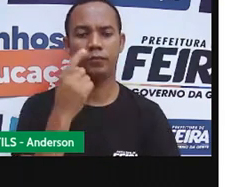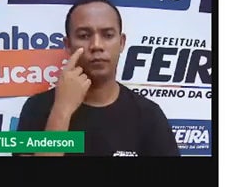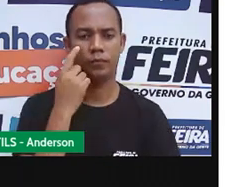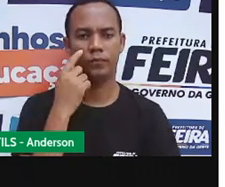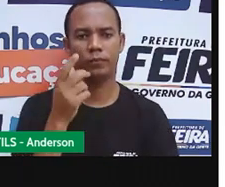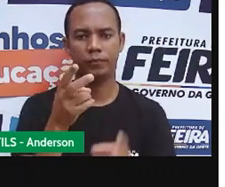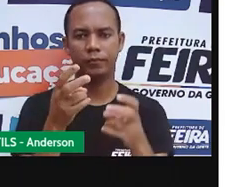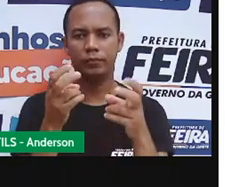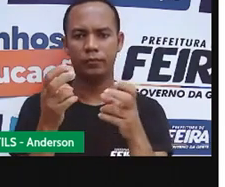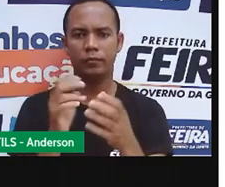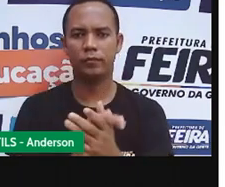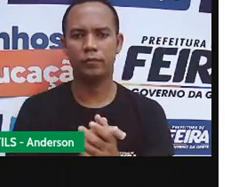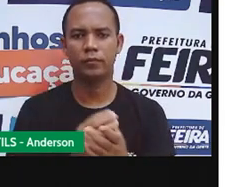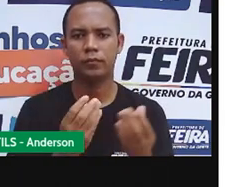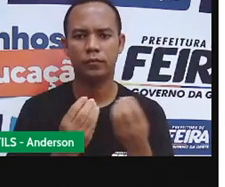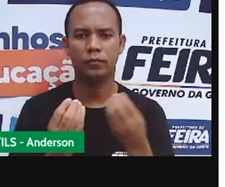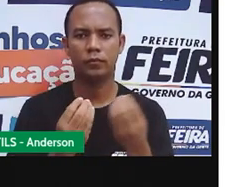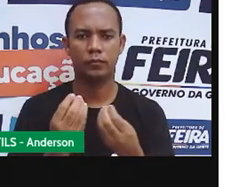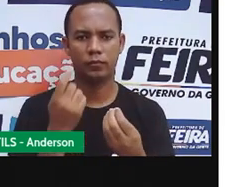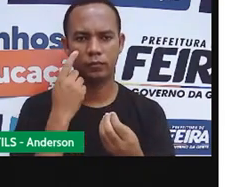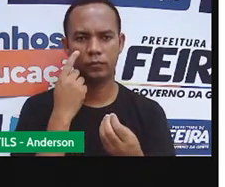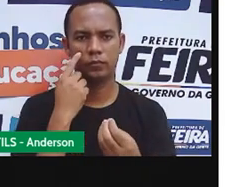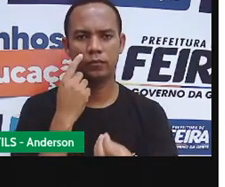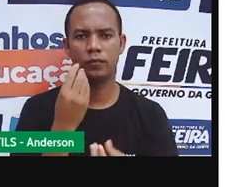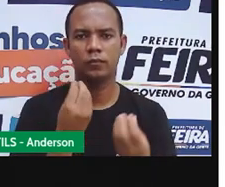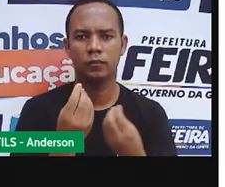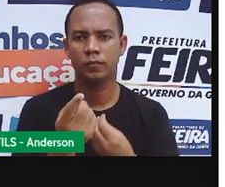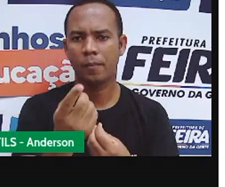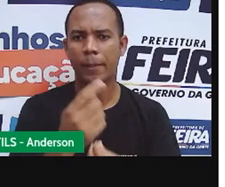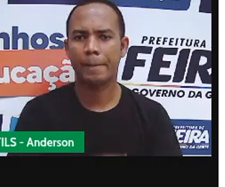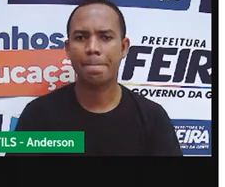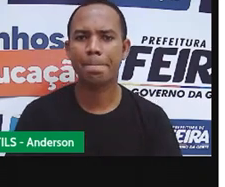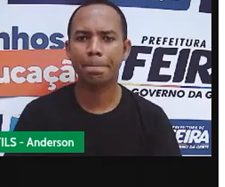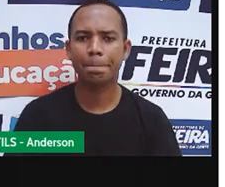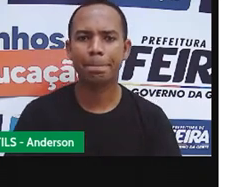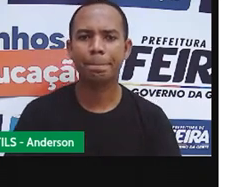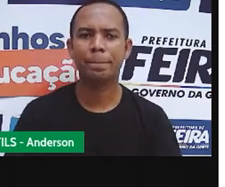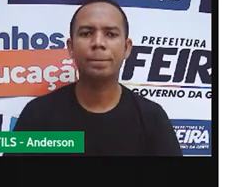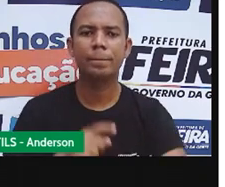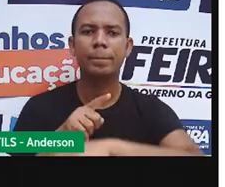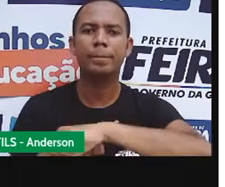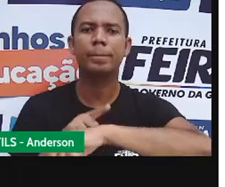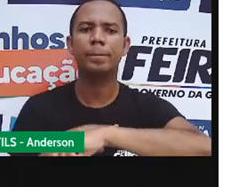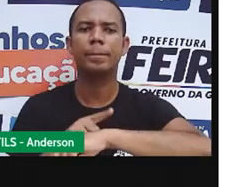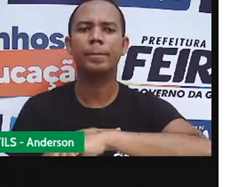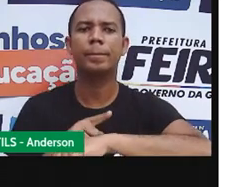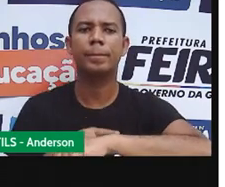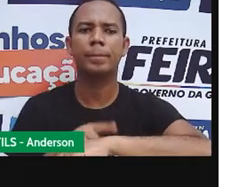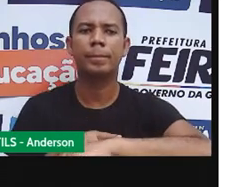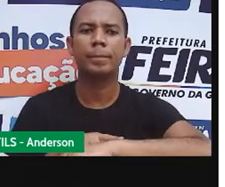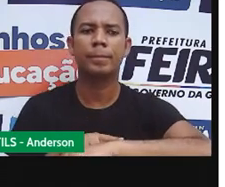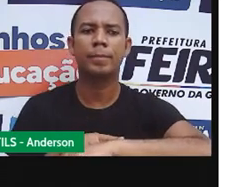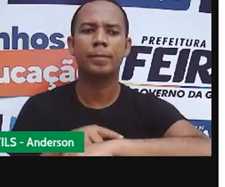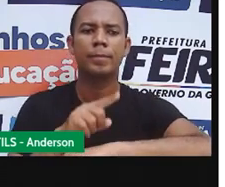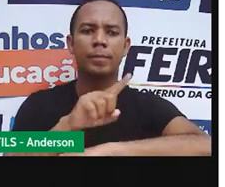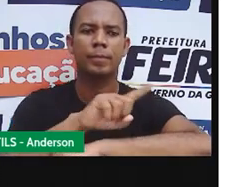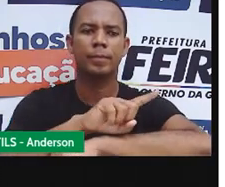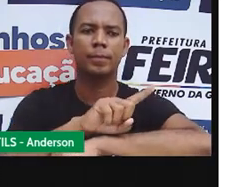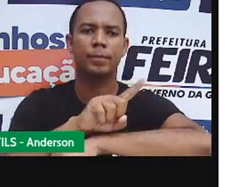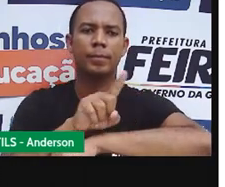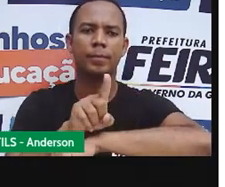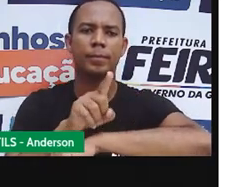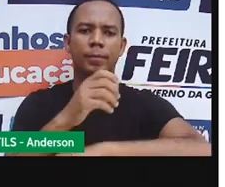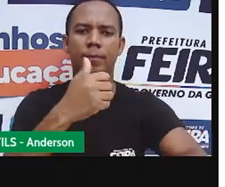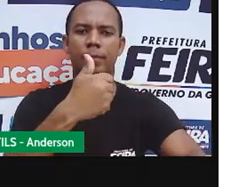Nesse relógio de ponteiros, está marcando dez horas e dez